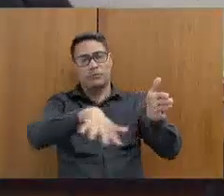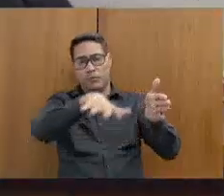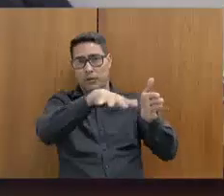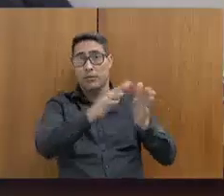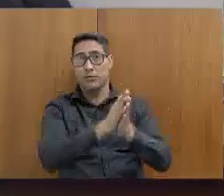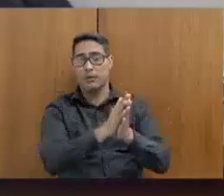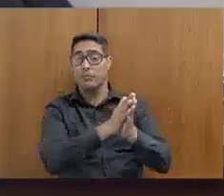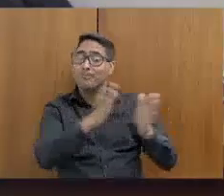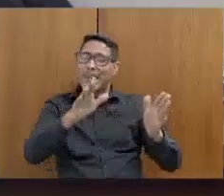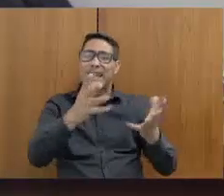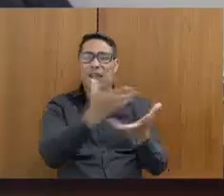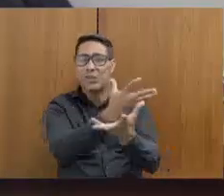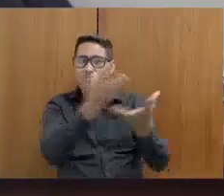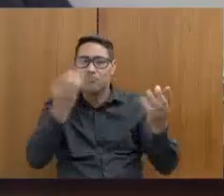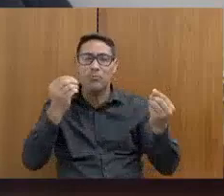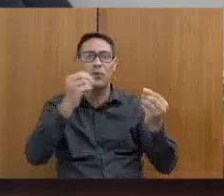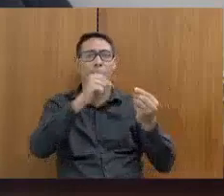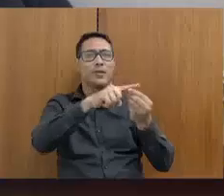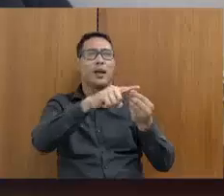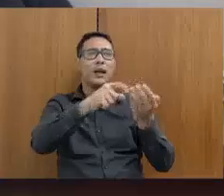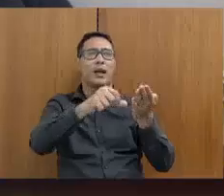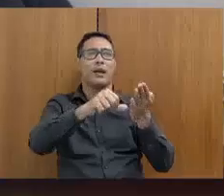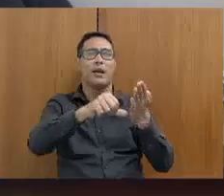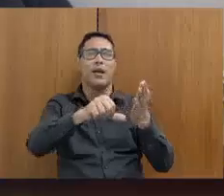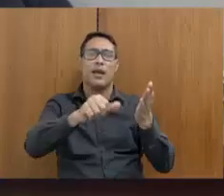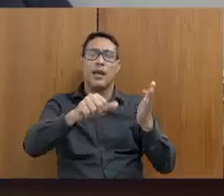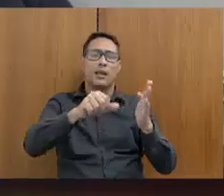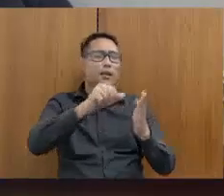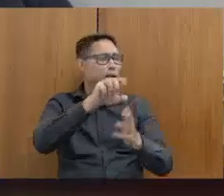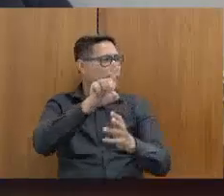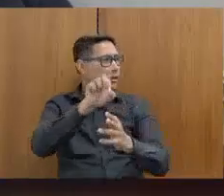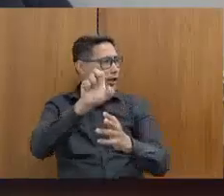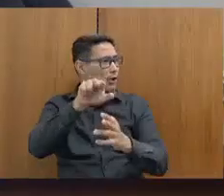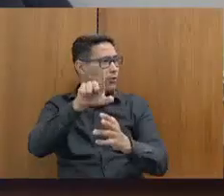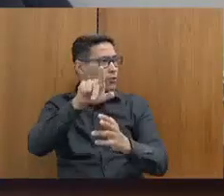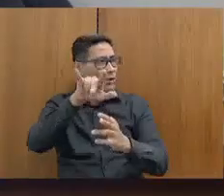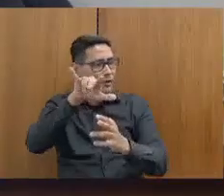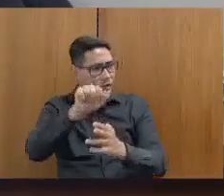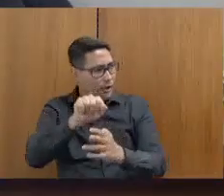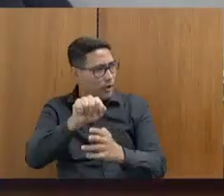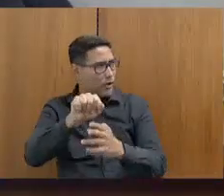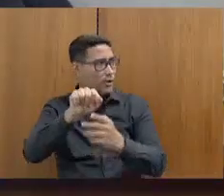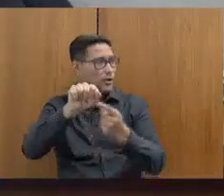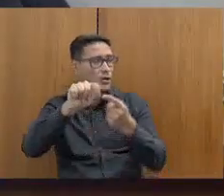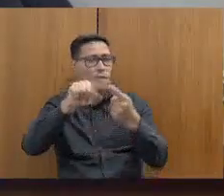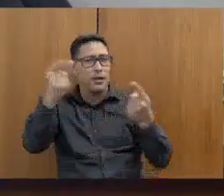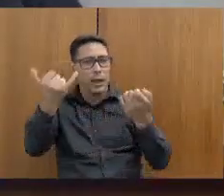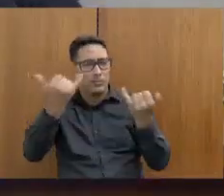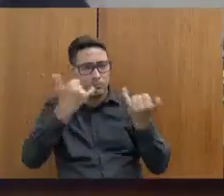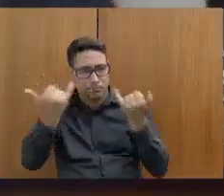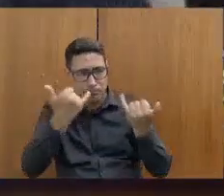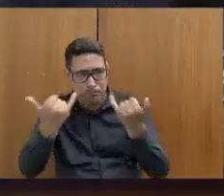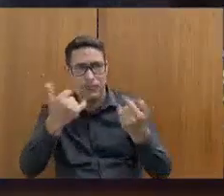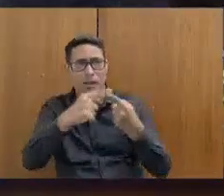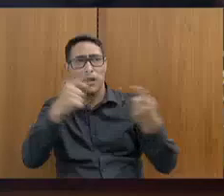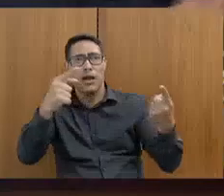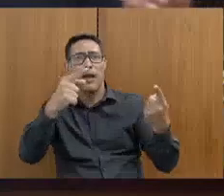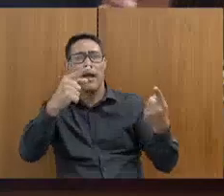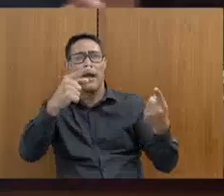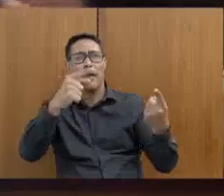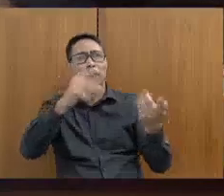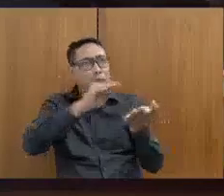elas se repetem ano pós ano e estão relacionadas à alimentação. Então,